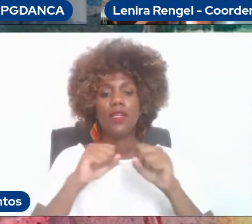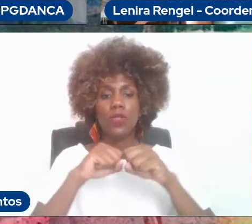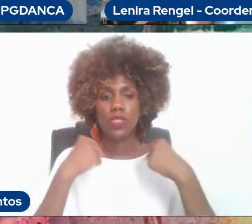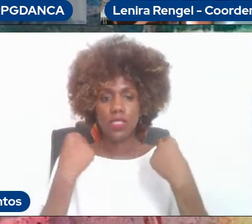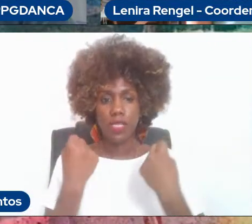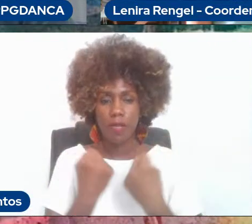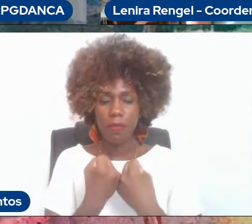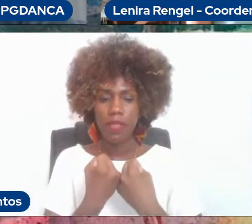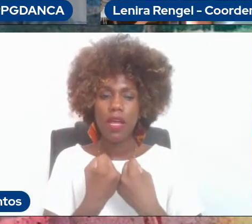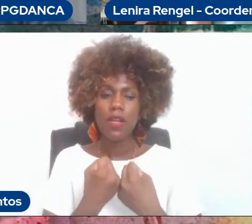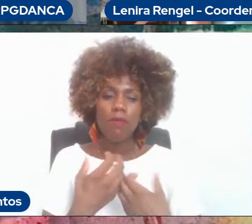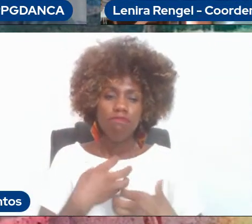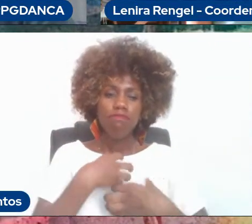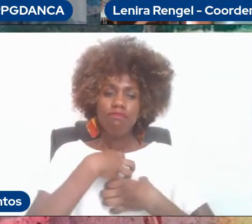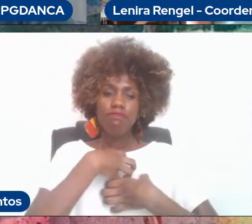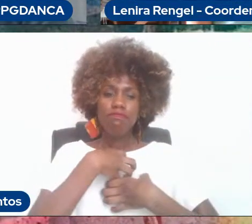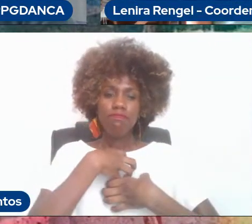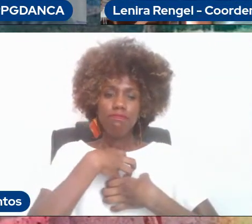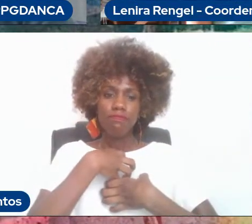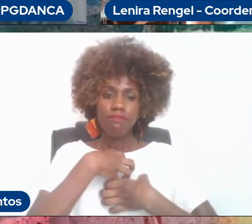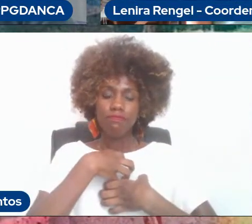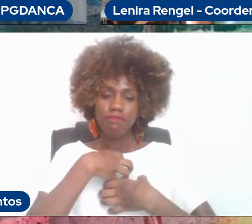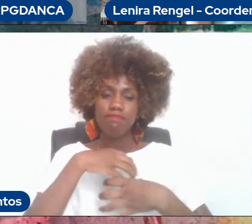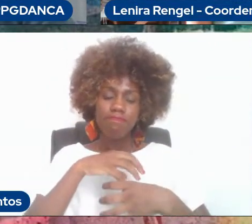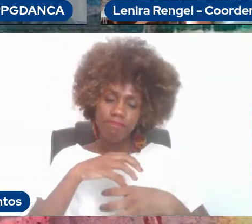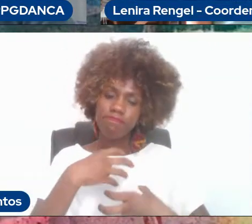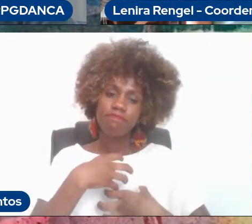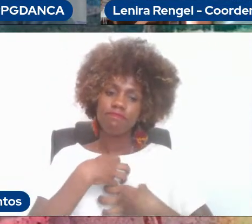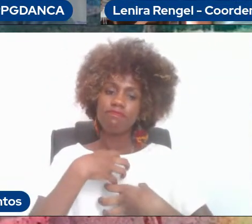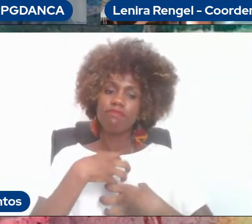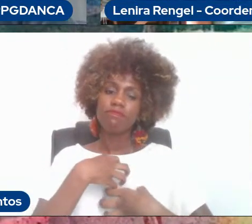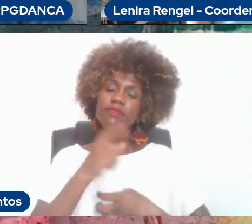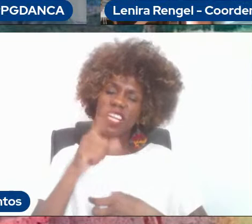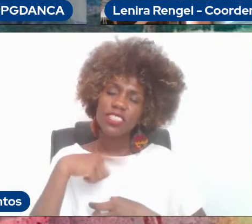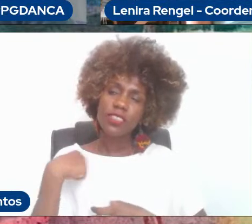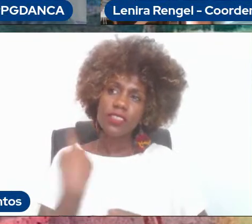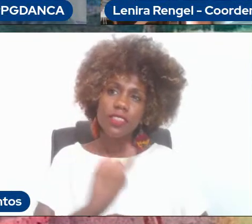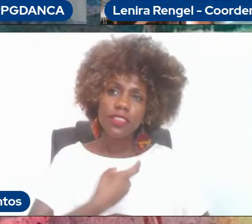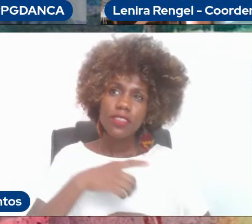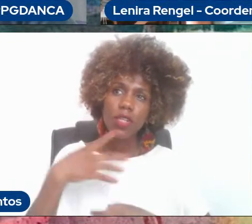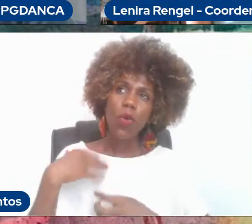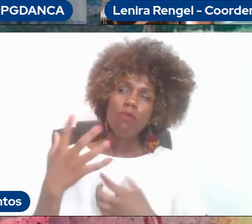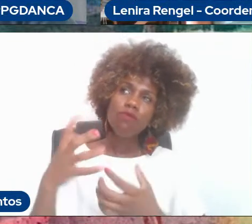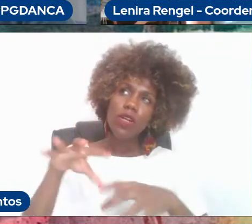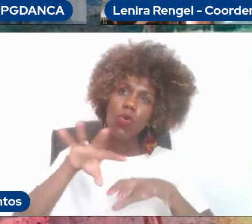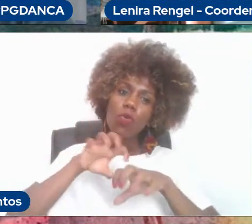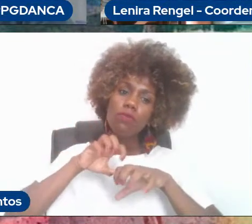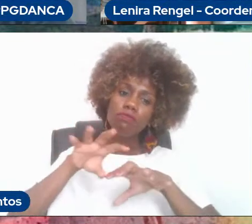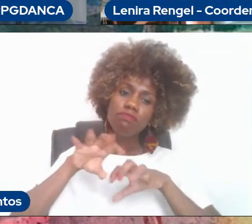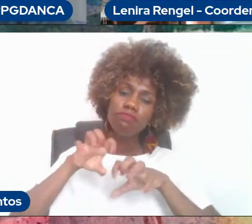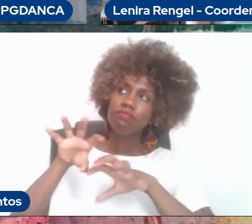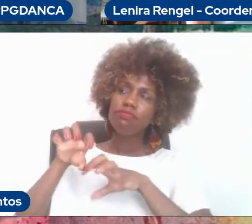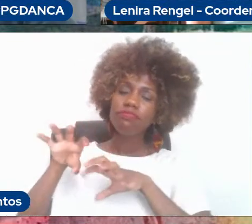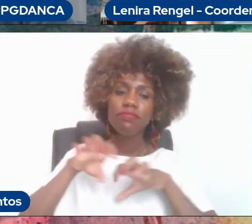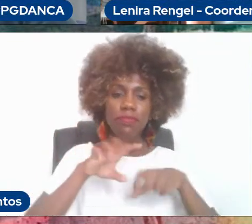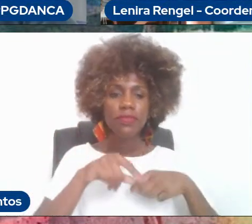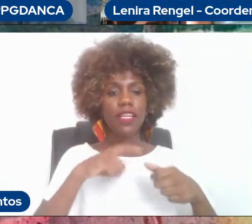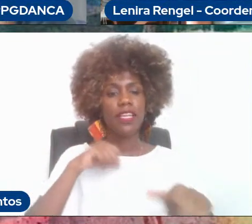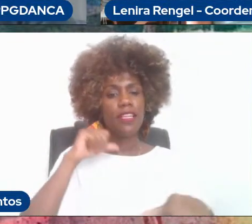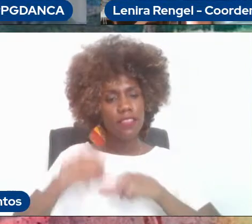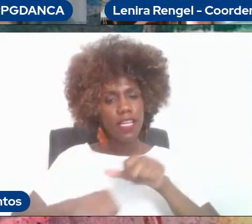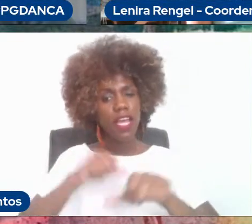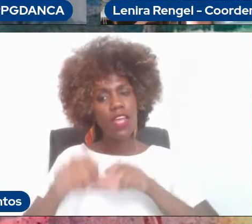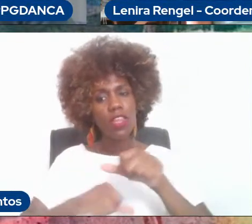inspiração, que seja também um local, uma fonte de renovação, e que possamos aí